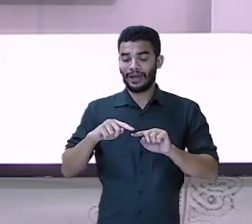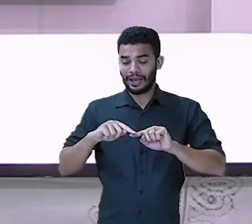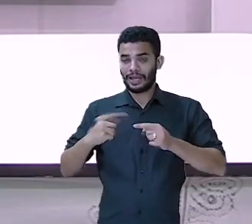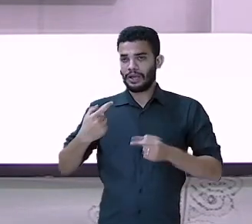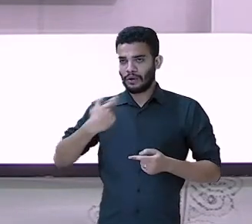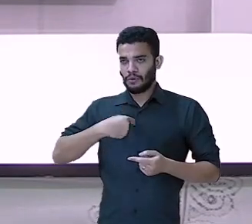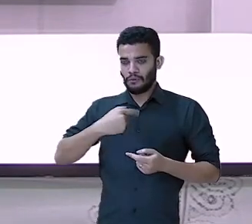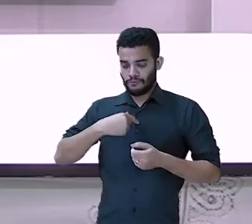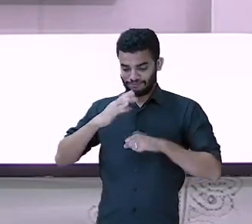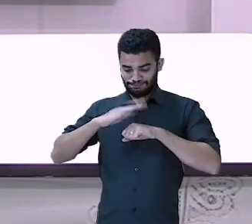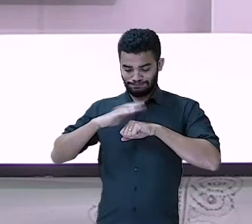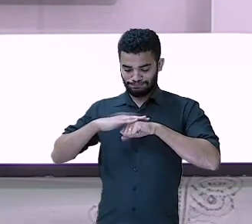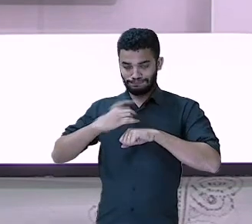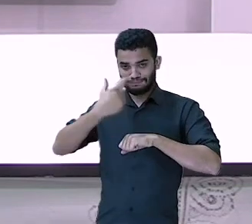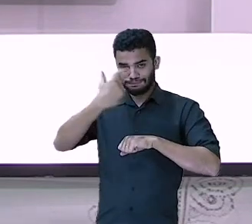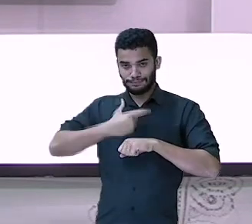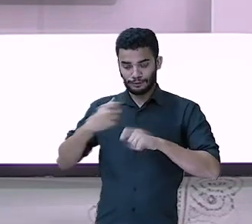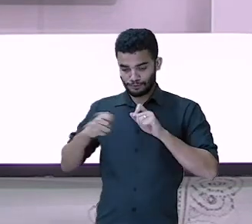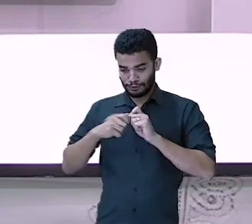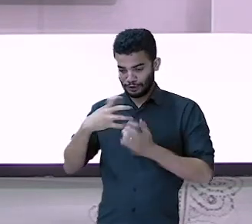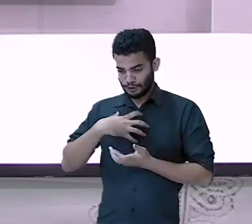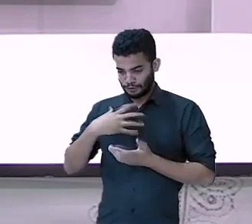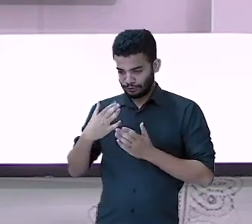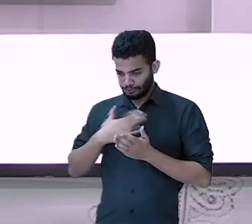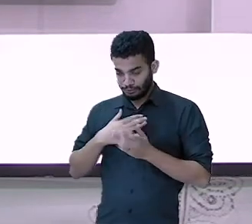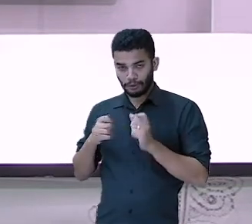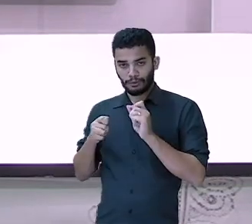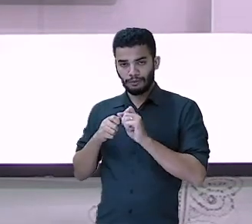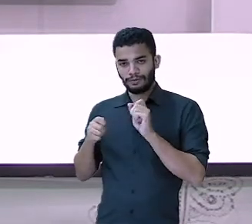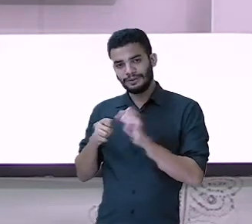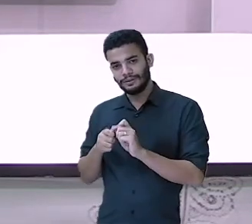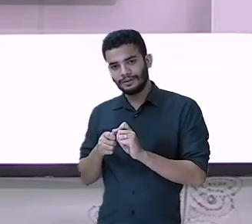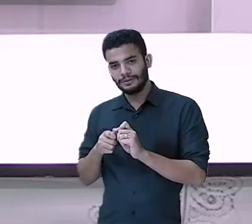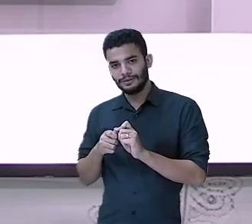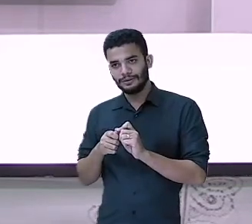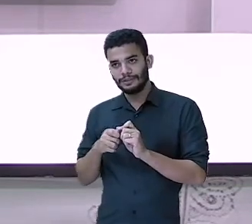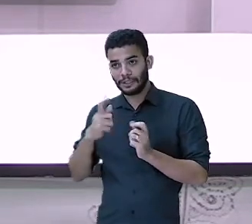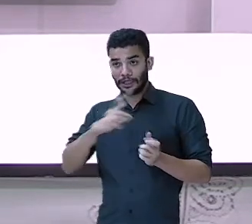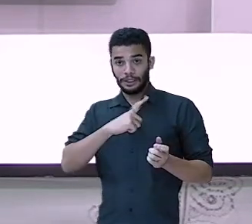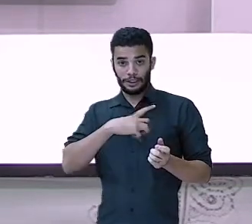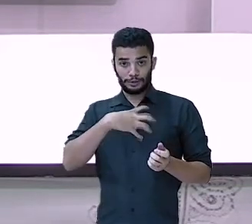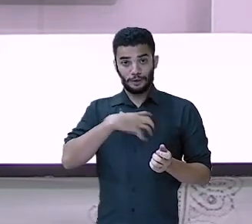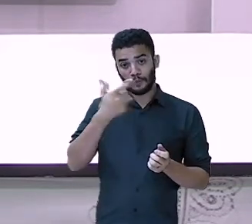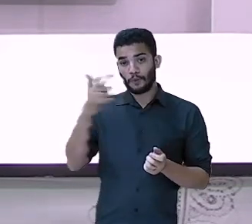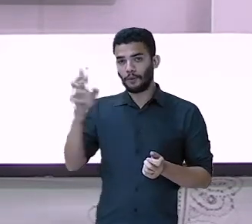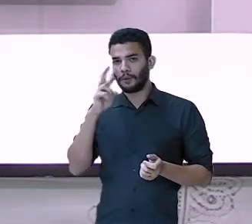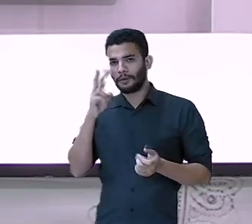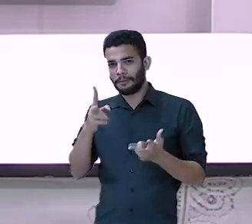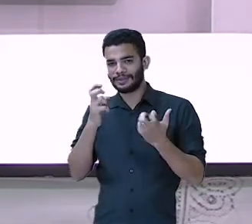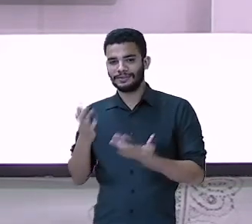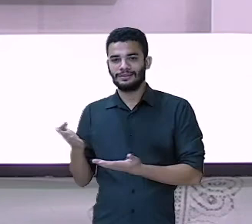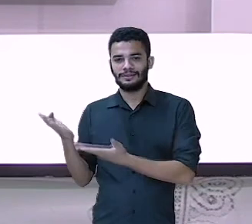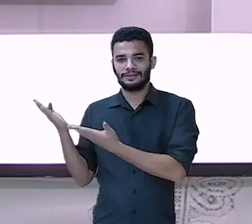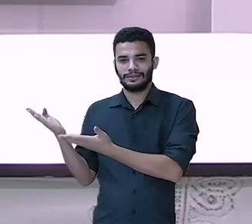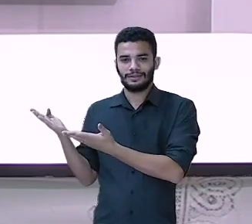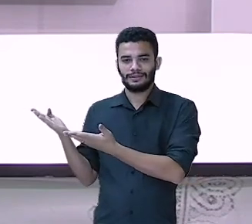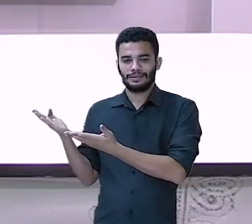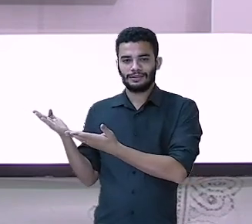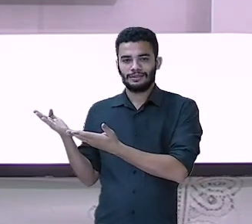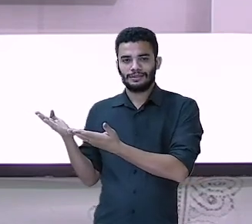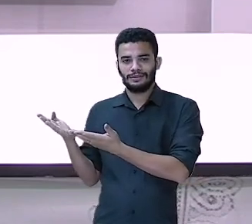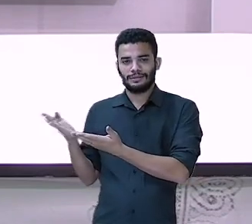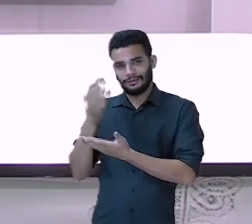deixado um... quase pronto, né? Que falta numeração, eu fiz de uma outra forma. Aí, é só